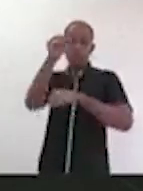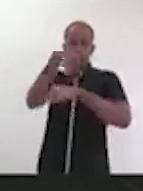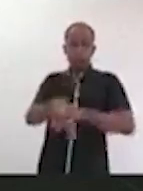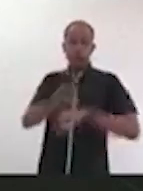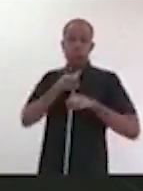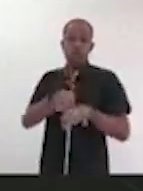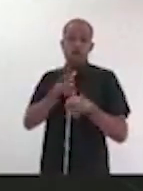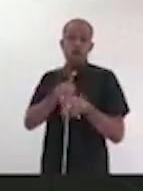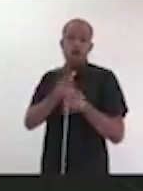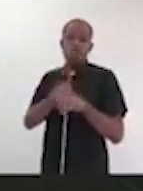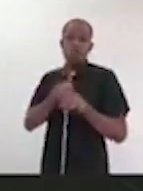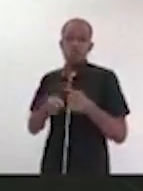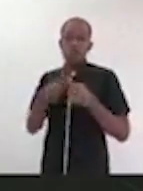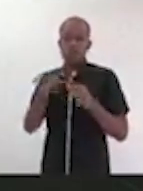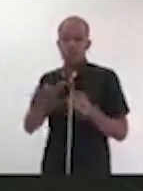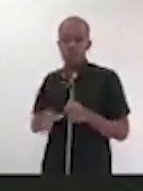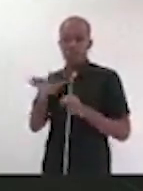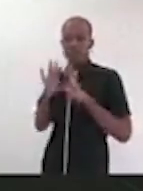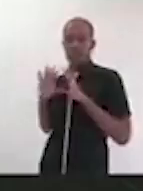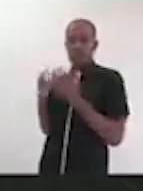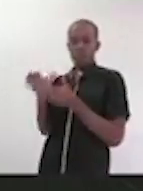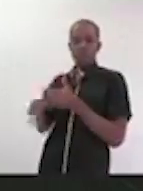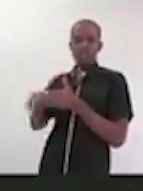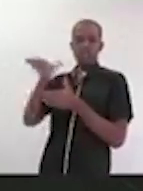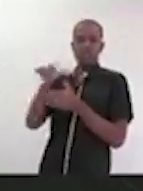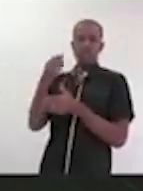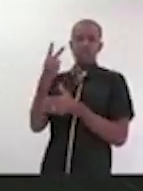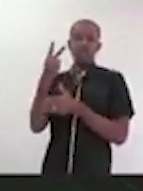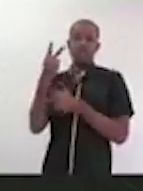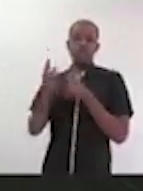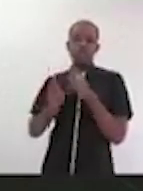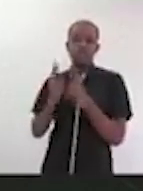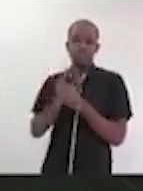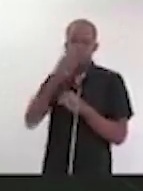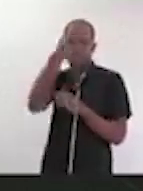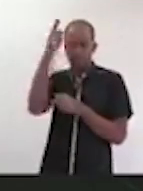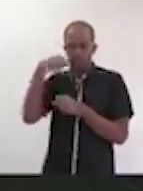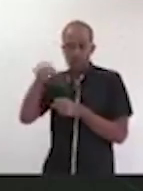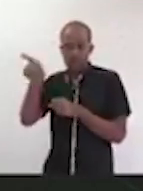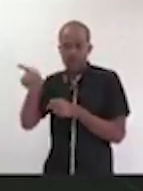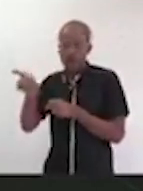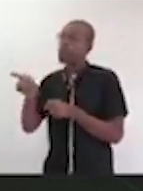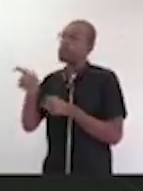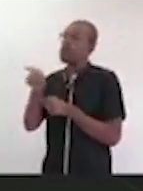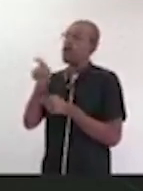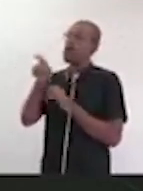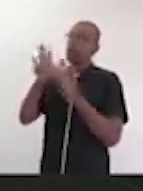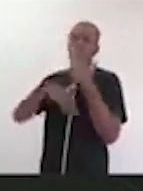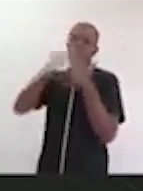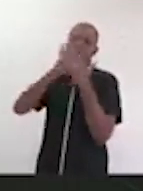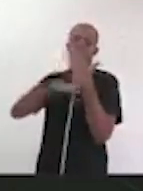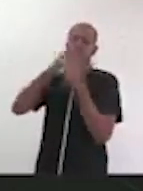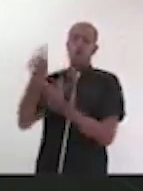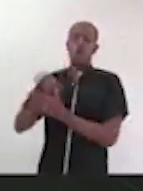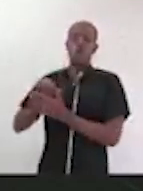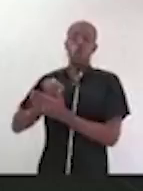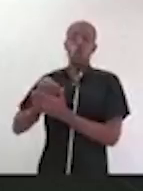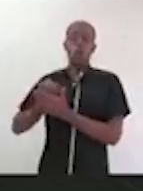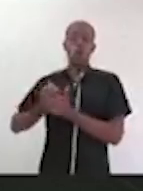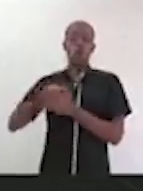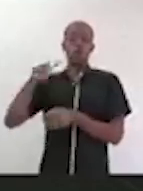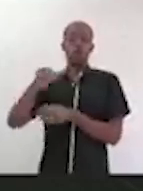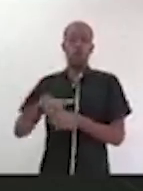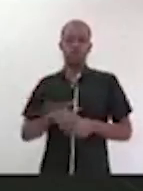cresci em uma comunidade em que a cada dois anos ia um cabo eleitoral bater na porta para pintar um número no muro. E não é que um candidato ia lá